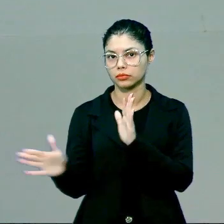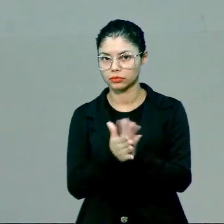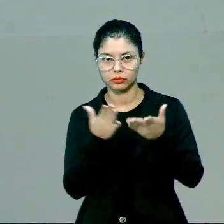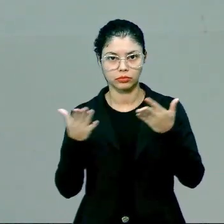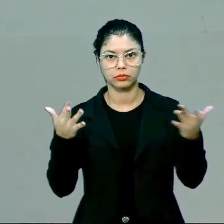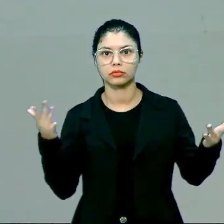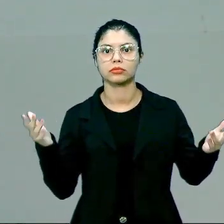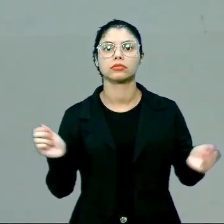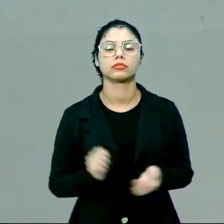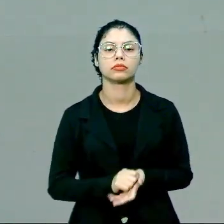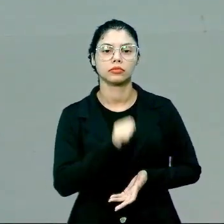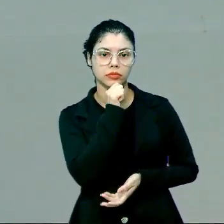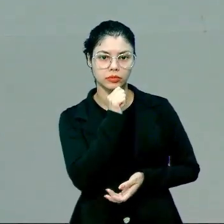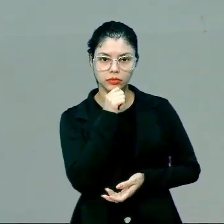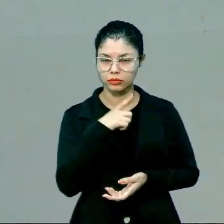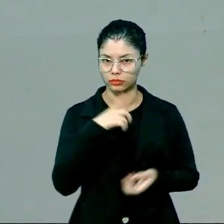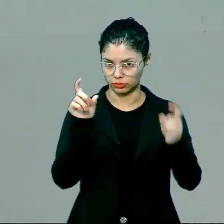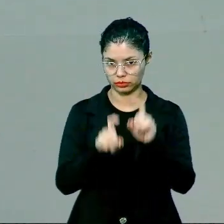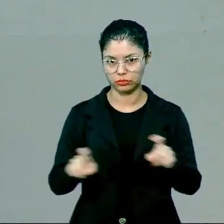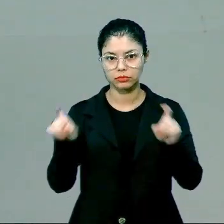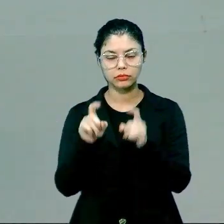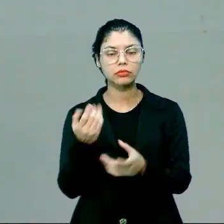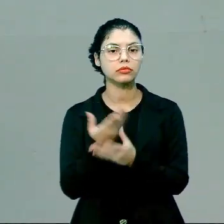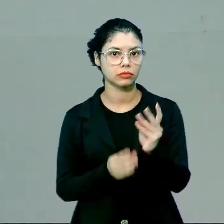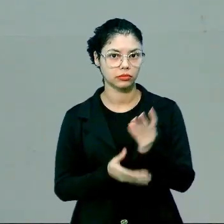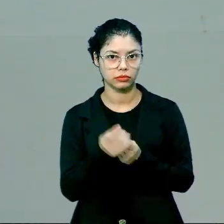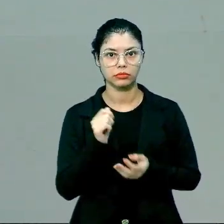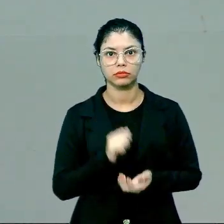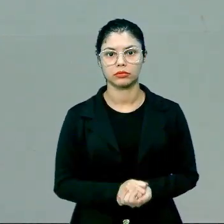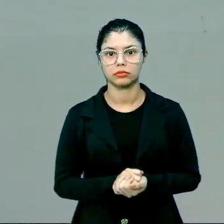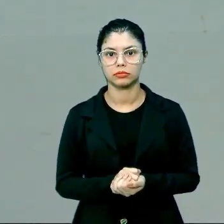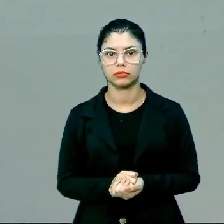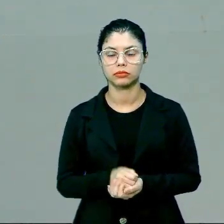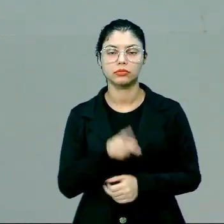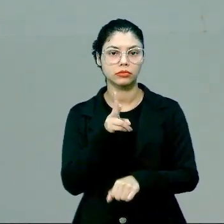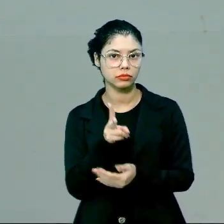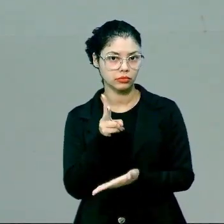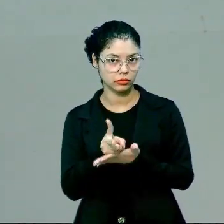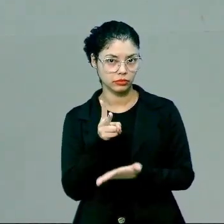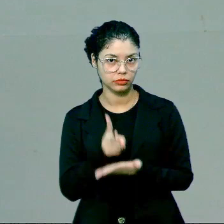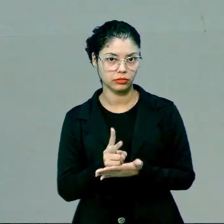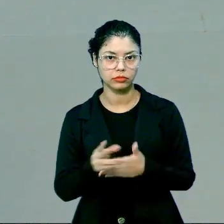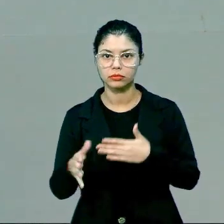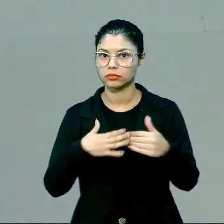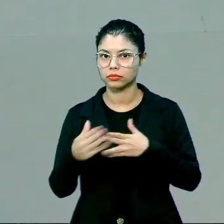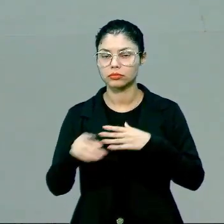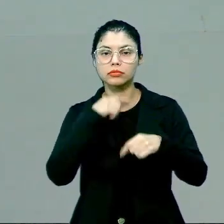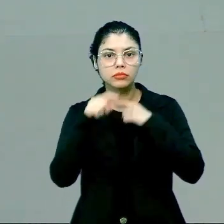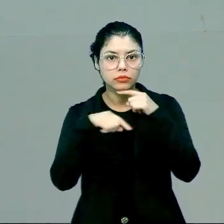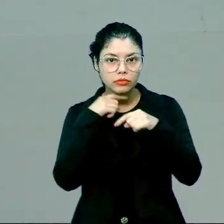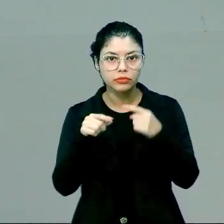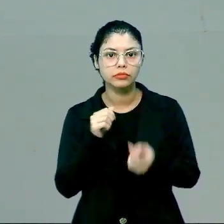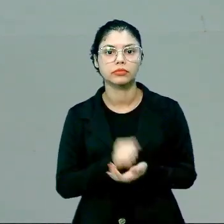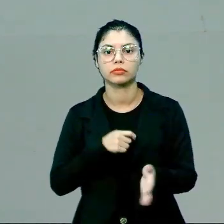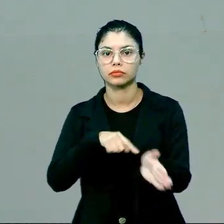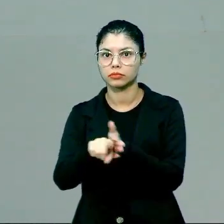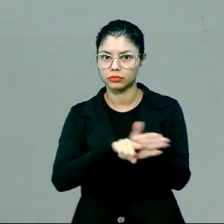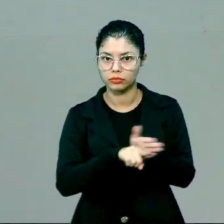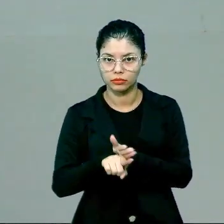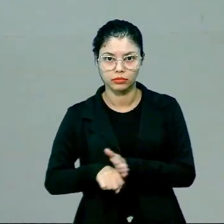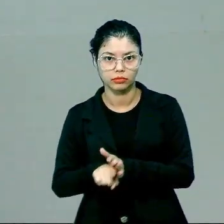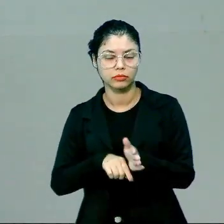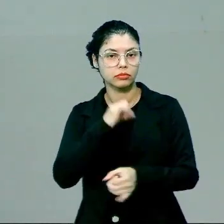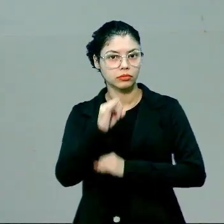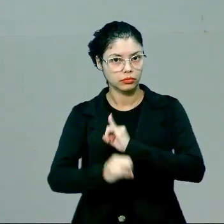pesquisas. Nós temos um computador à nossa mão, que é o celular, o tempo inteiro. Toda e qualquer dúvida, nós pesquisamos na